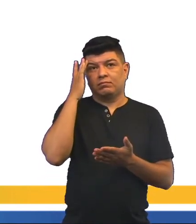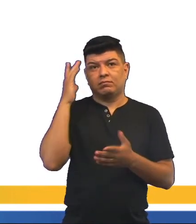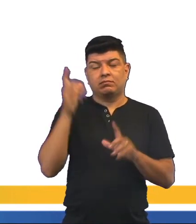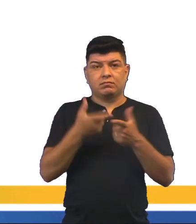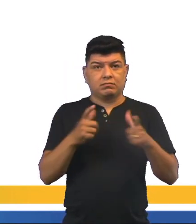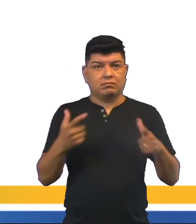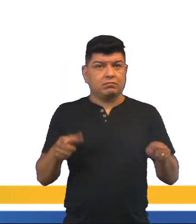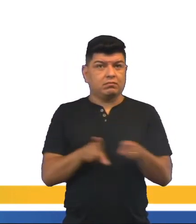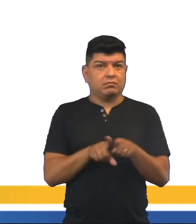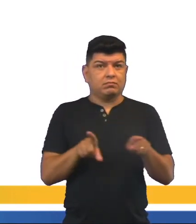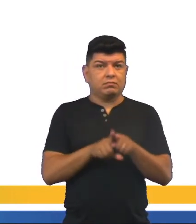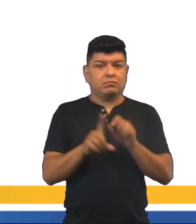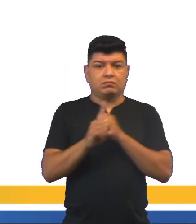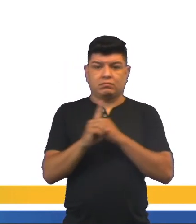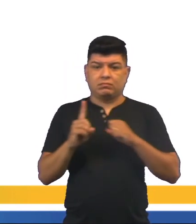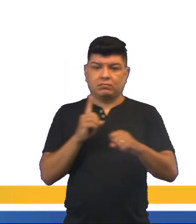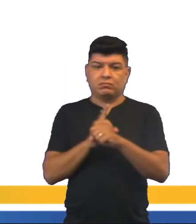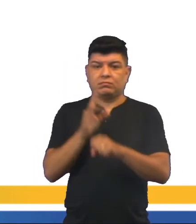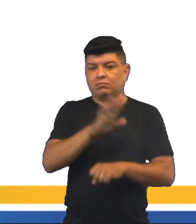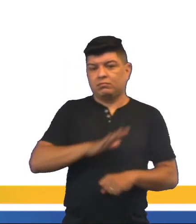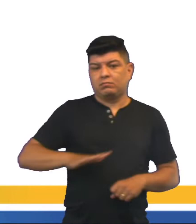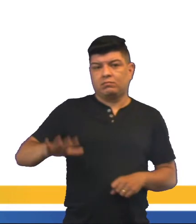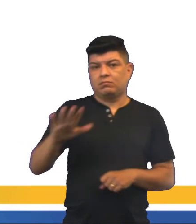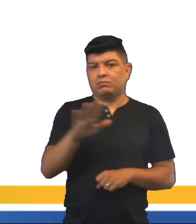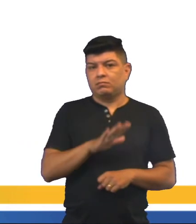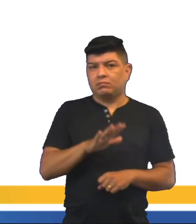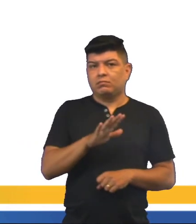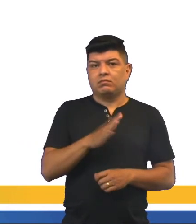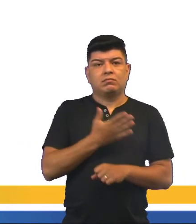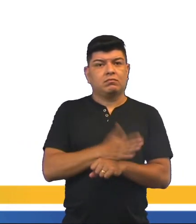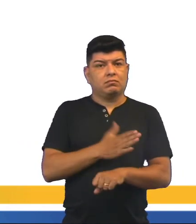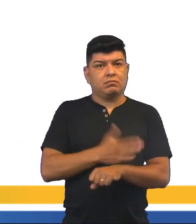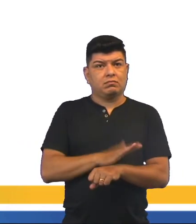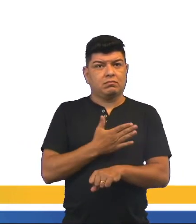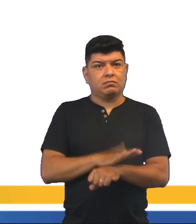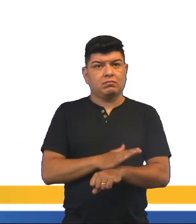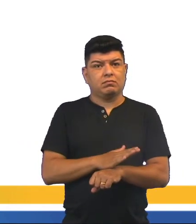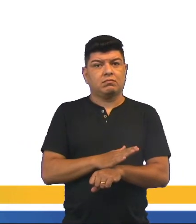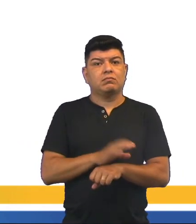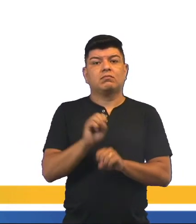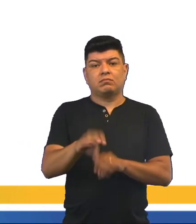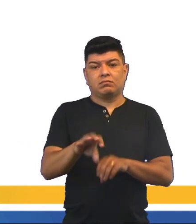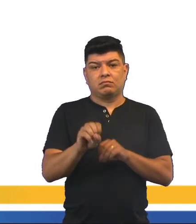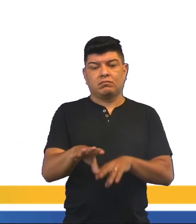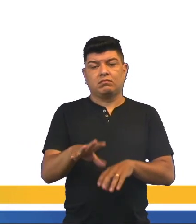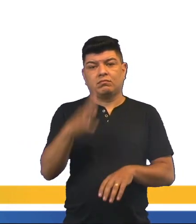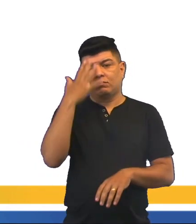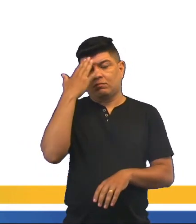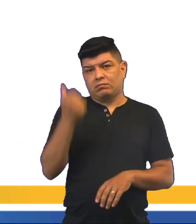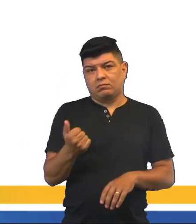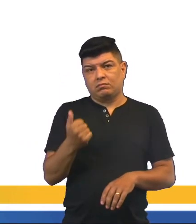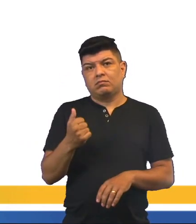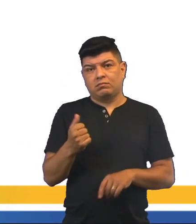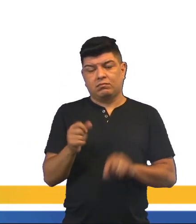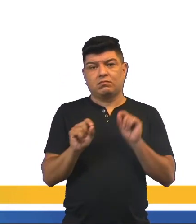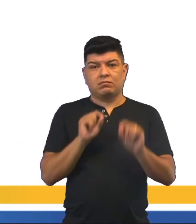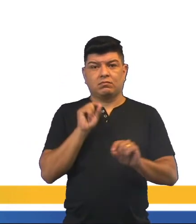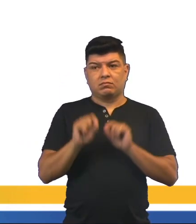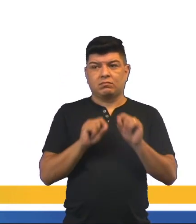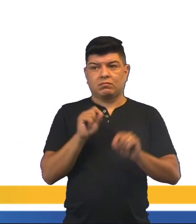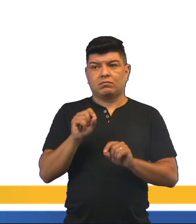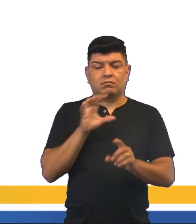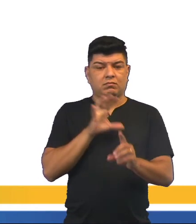aumentando assim na sociedade em geral, se for posto em prática na educação, o que sabemos a respeito de condições